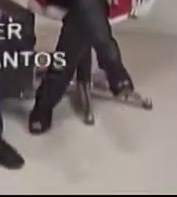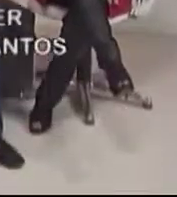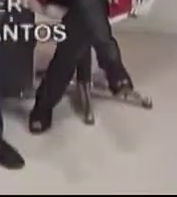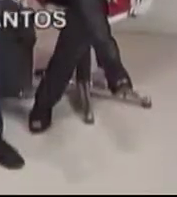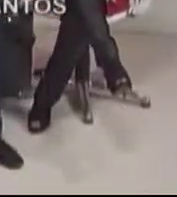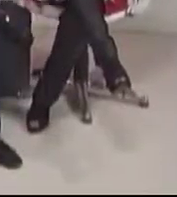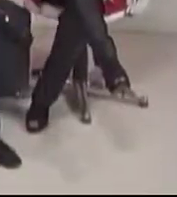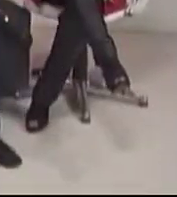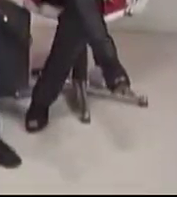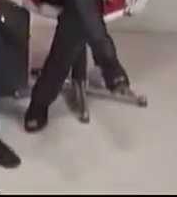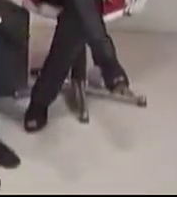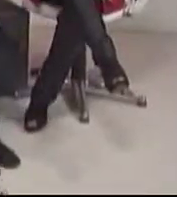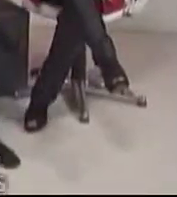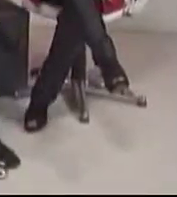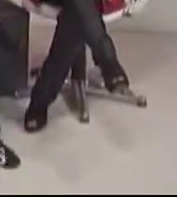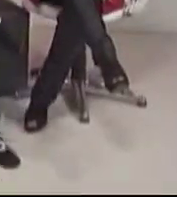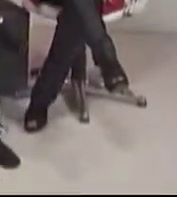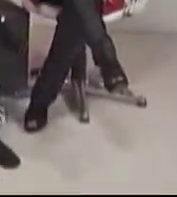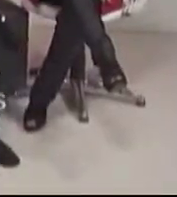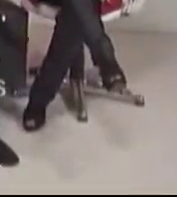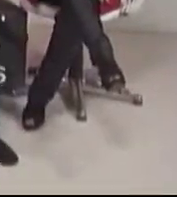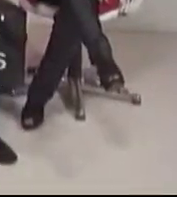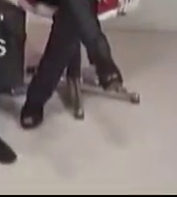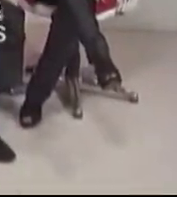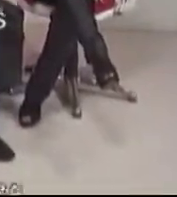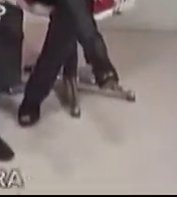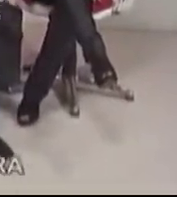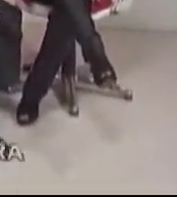não, não, não, não, não,